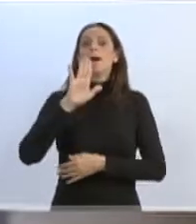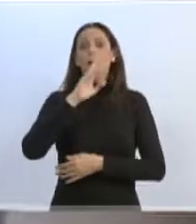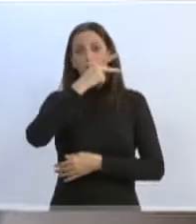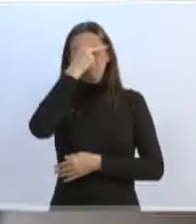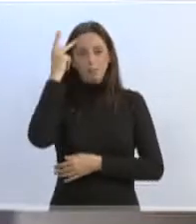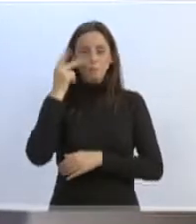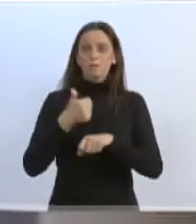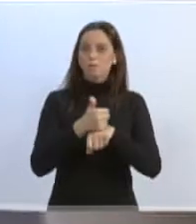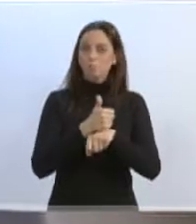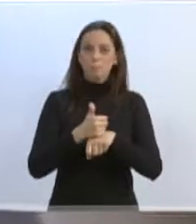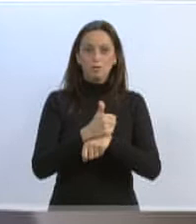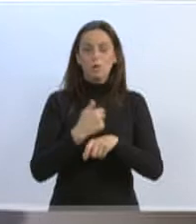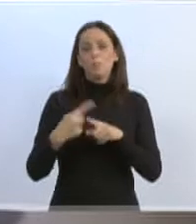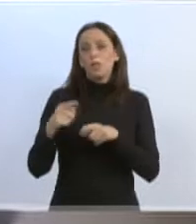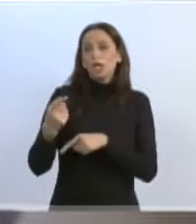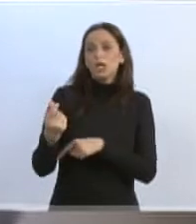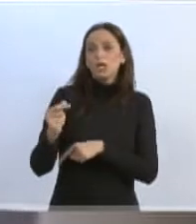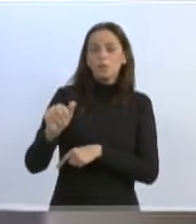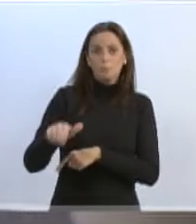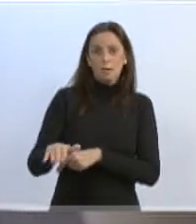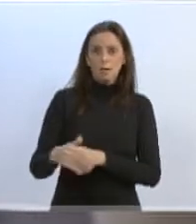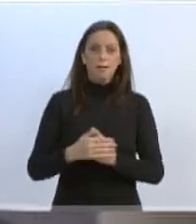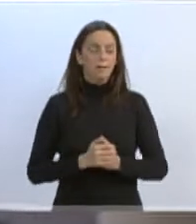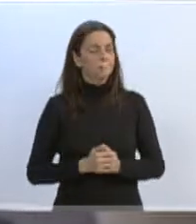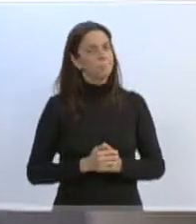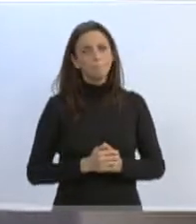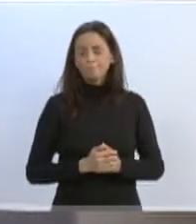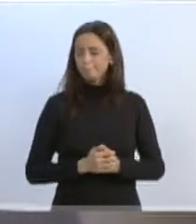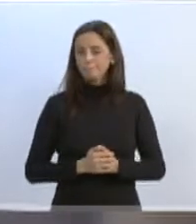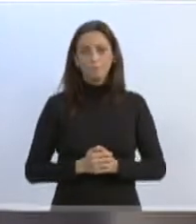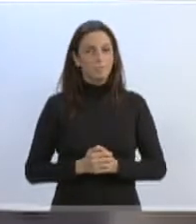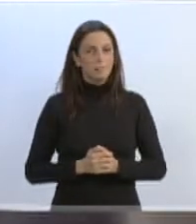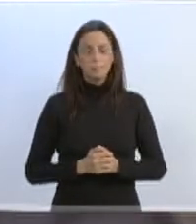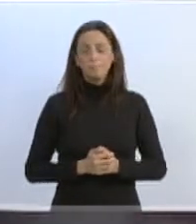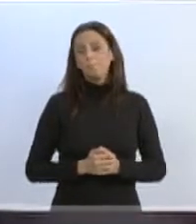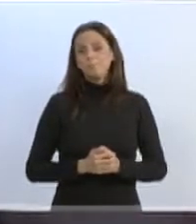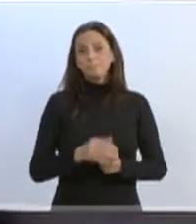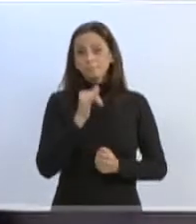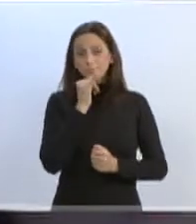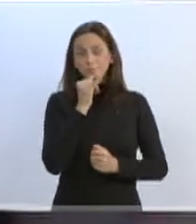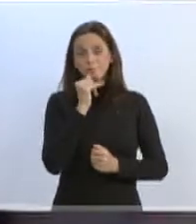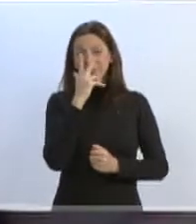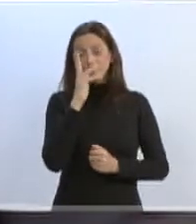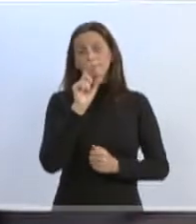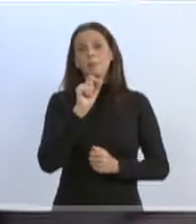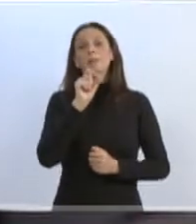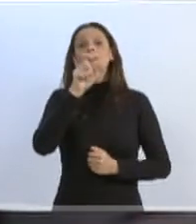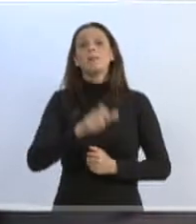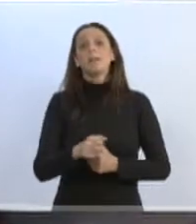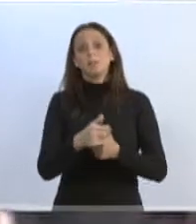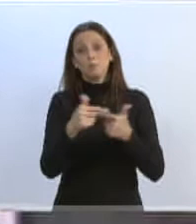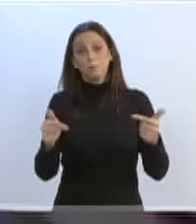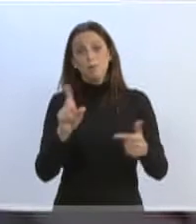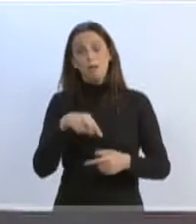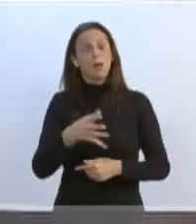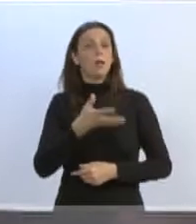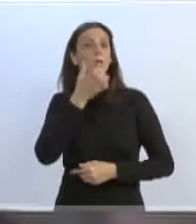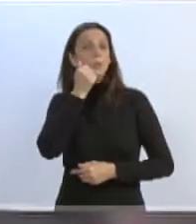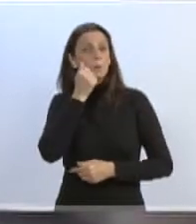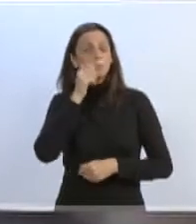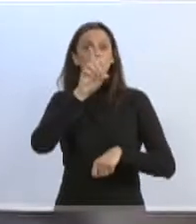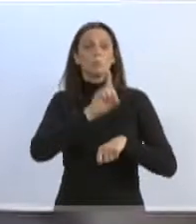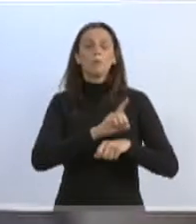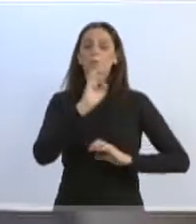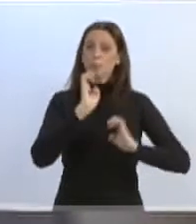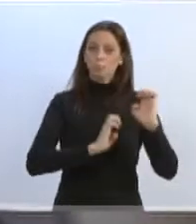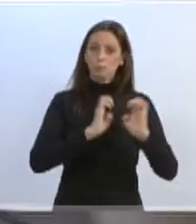Normalmente, esse pequeno ganho marginal de mão de obra, ele vai para o lucro do empresário. Mas não há necessariamente uma